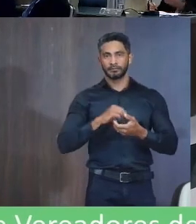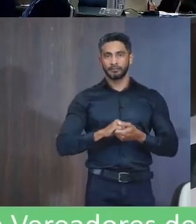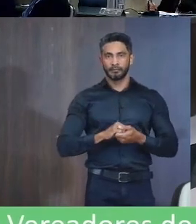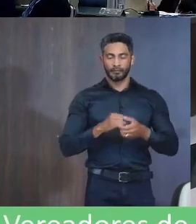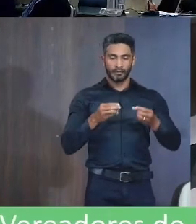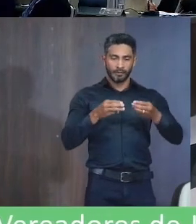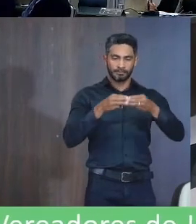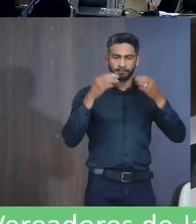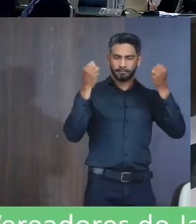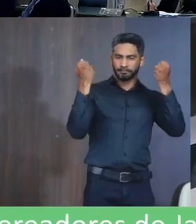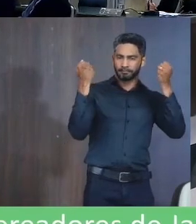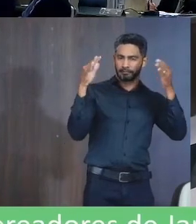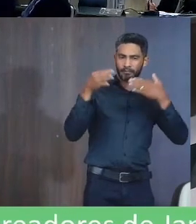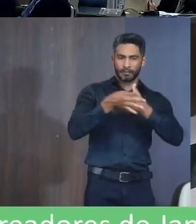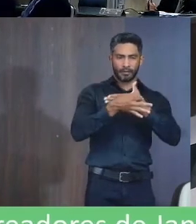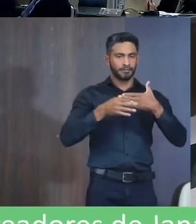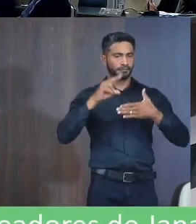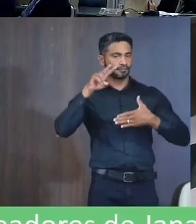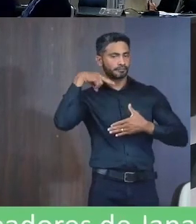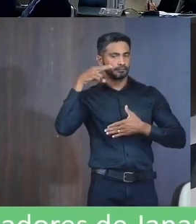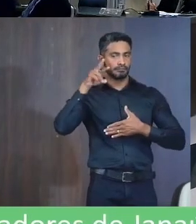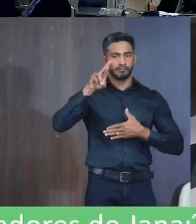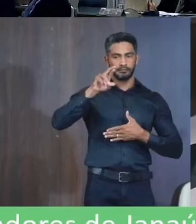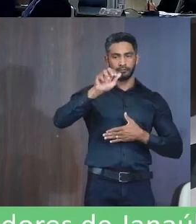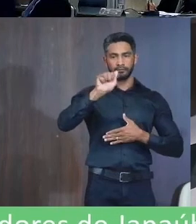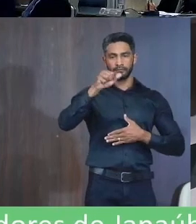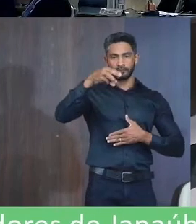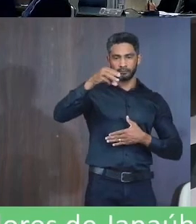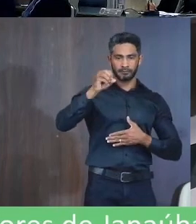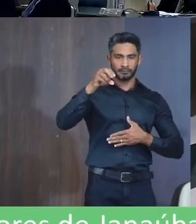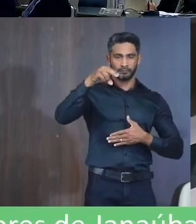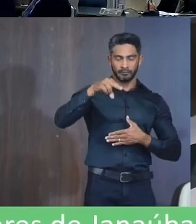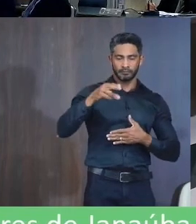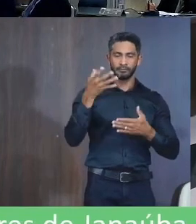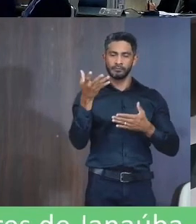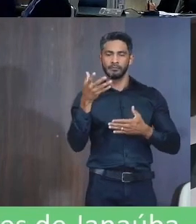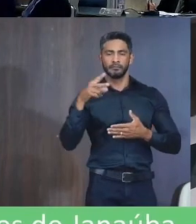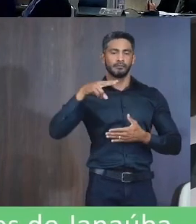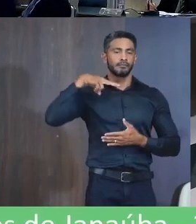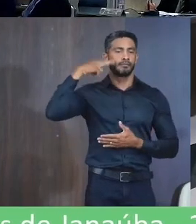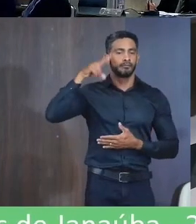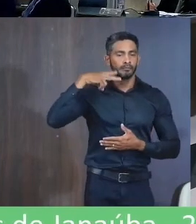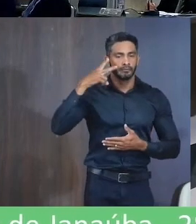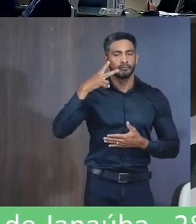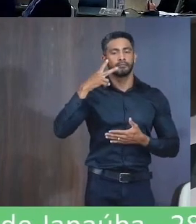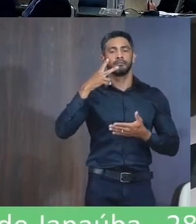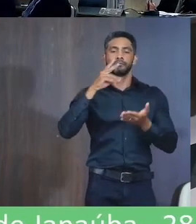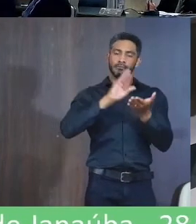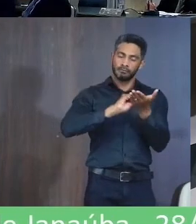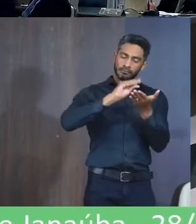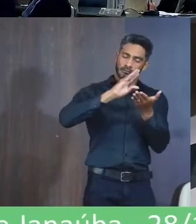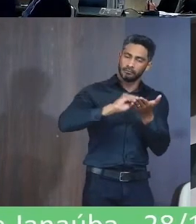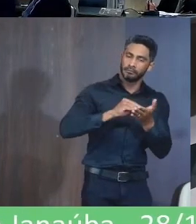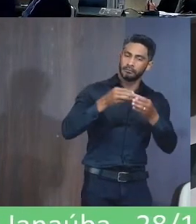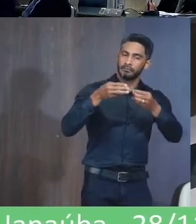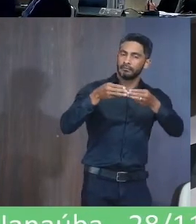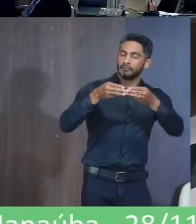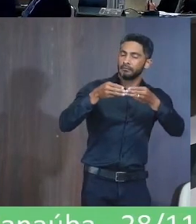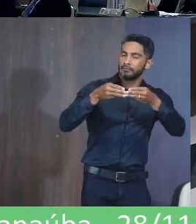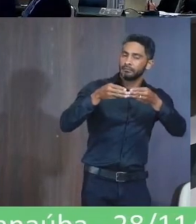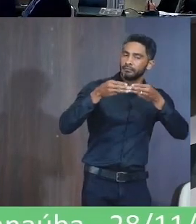Moção de aplausos Autoria O vereador Ramon Alexandre Araújo Requeiro aos senhores vereadores Que seja feita Em concha Em ata Moção